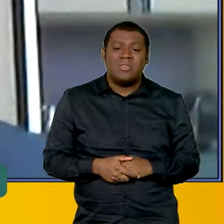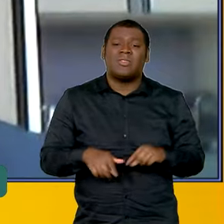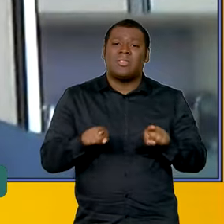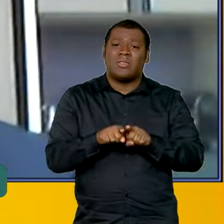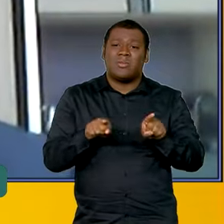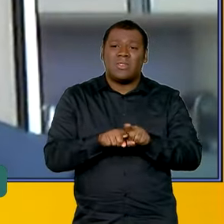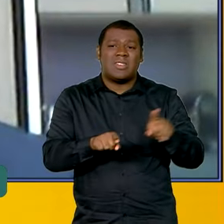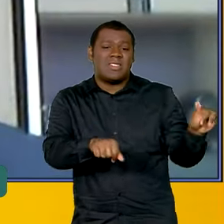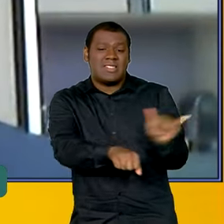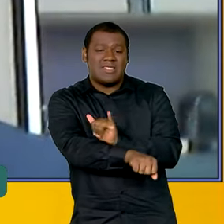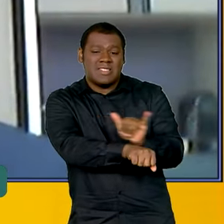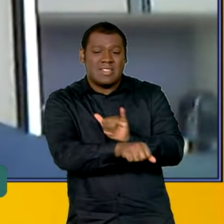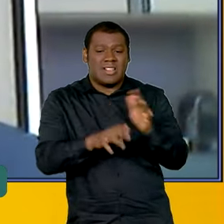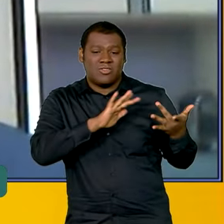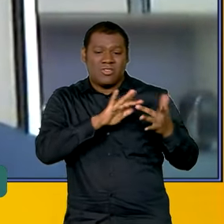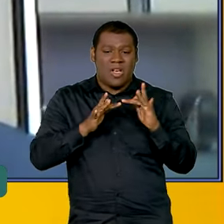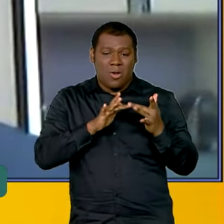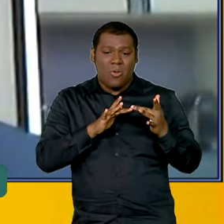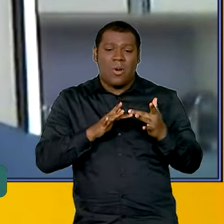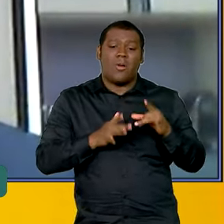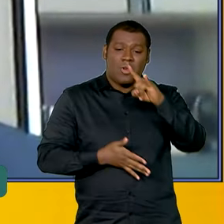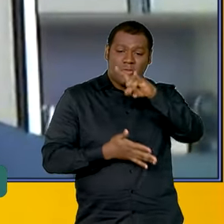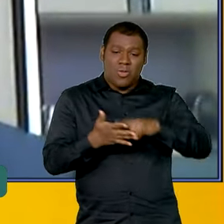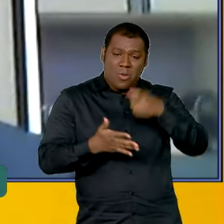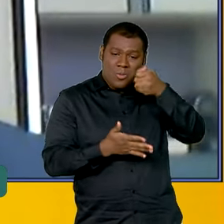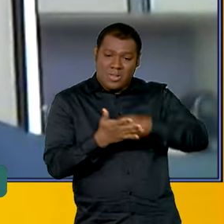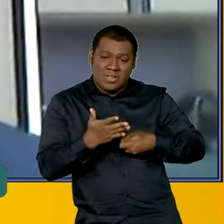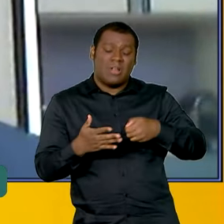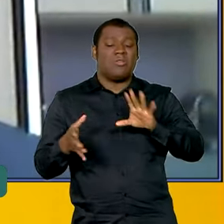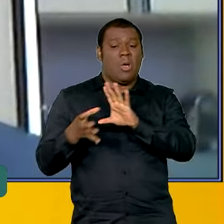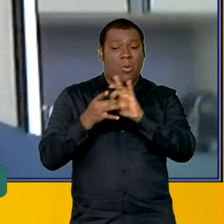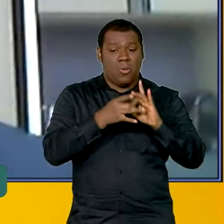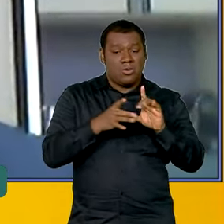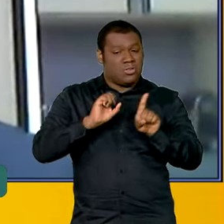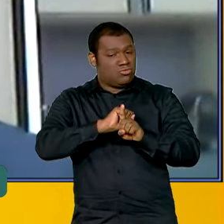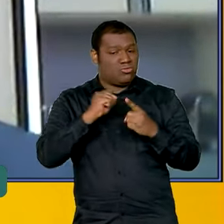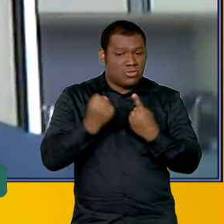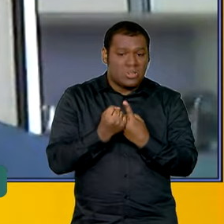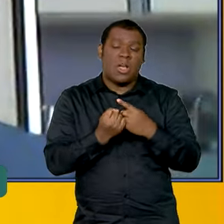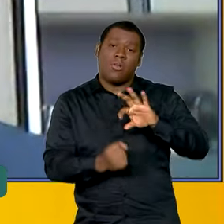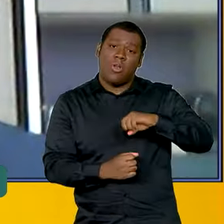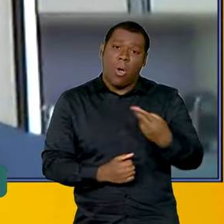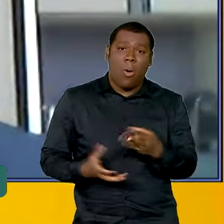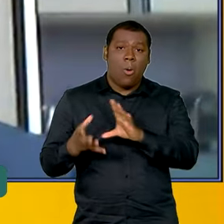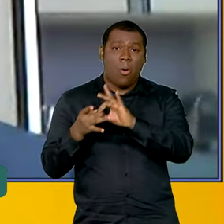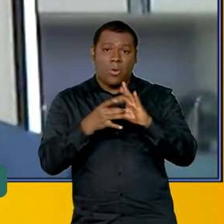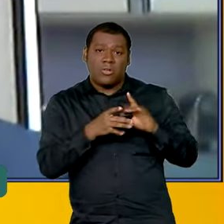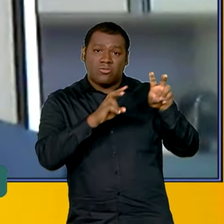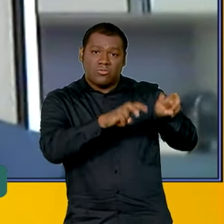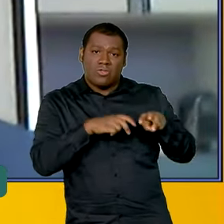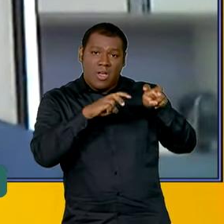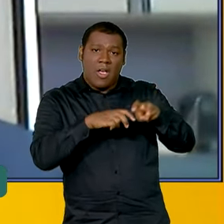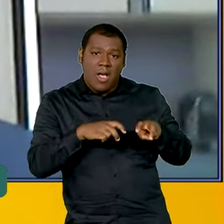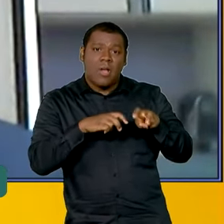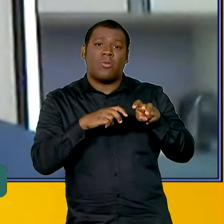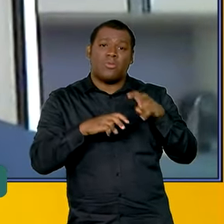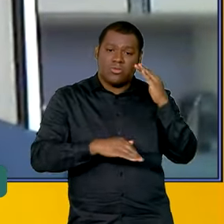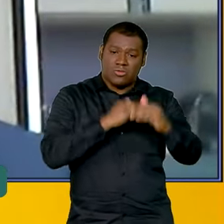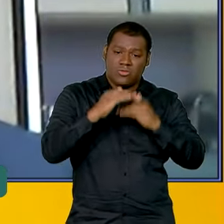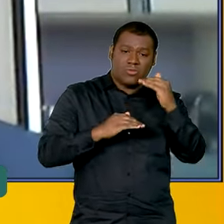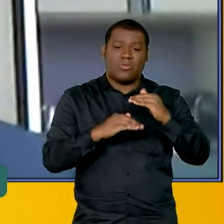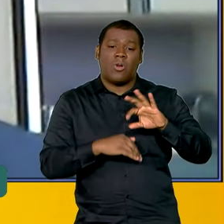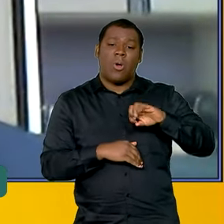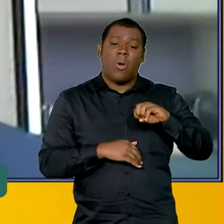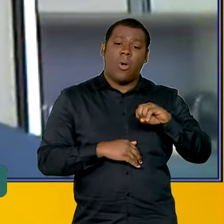instrumentos que vão ser assinados, seja em matéria social, seja em matéria de desenvolvimento agrário, de